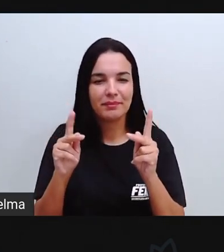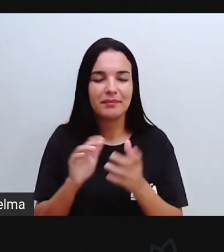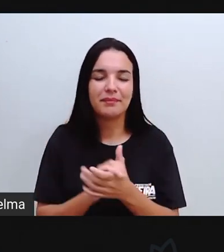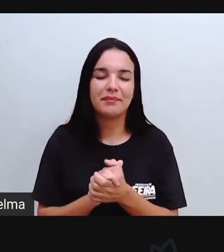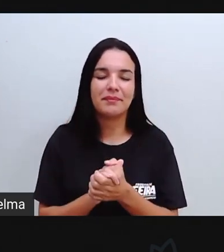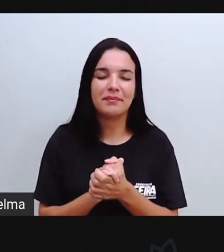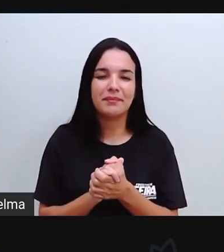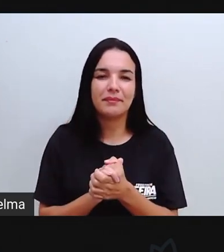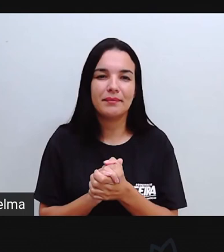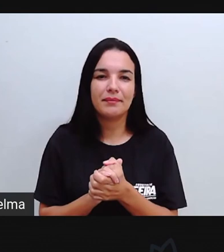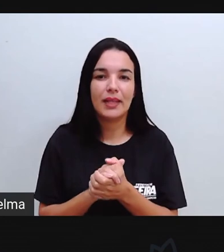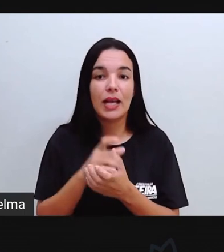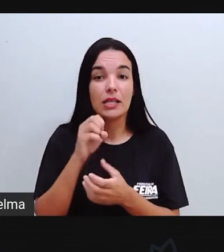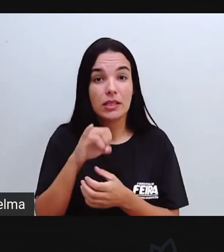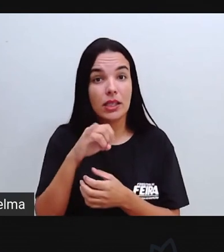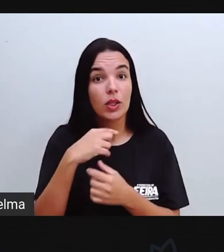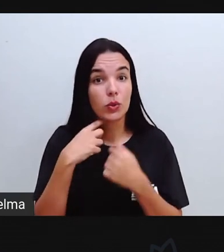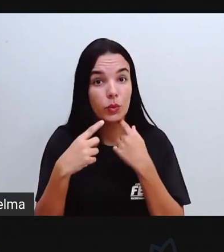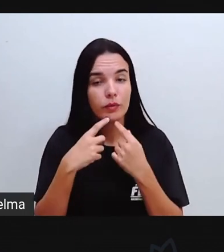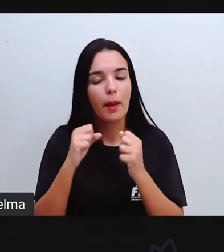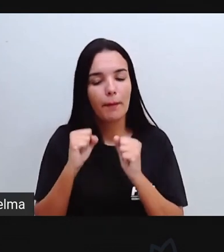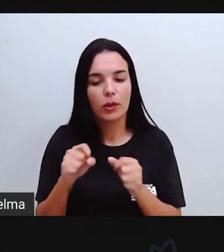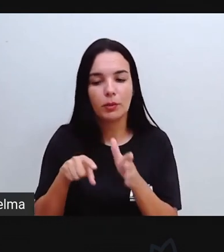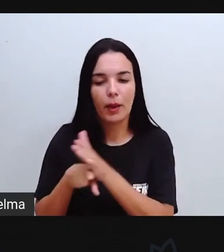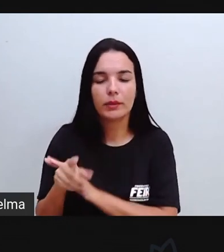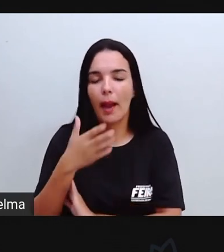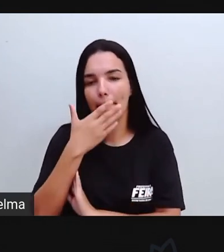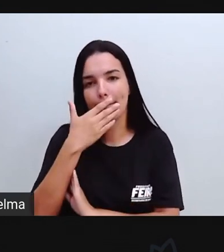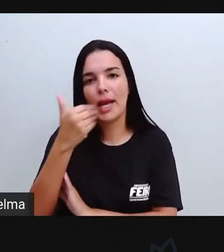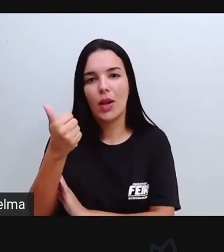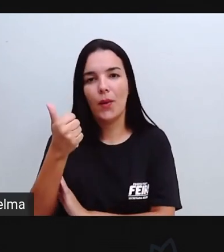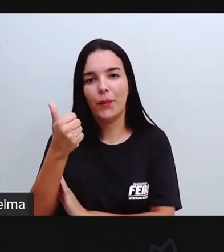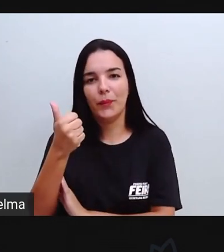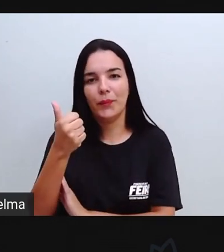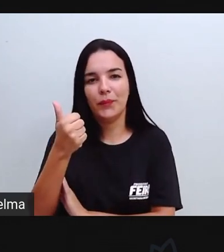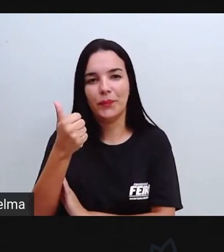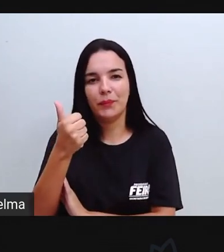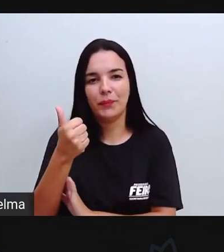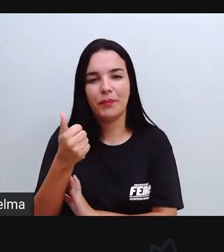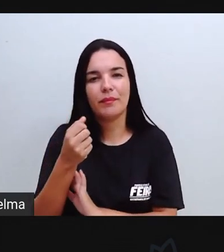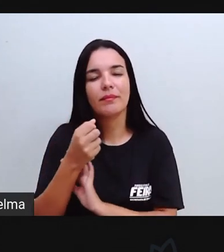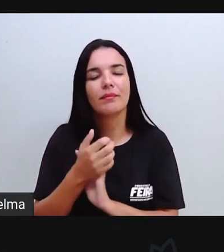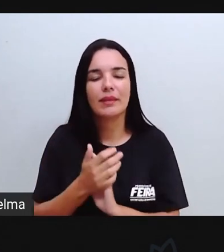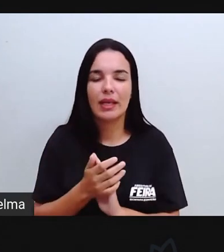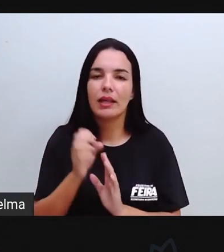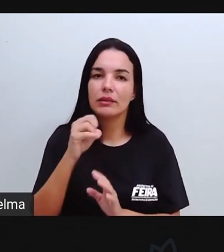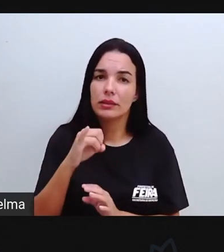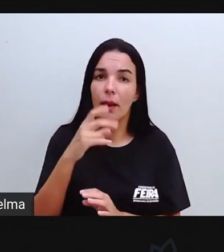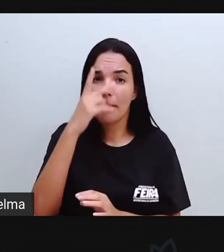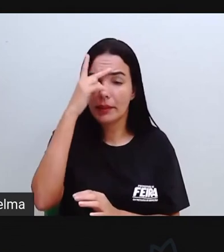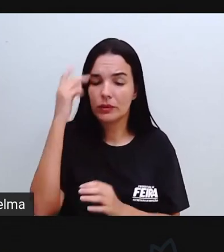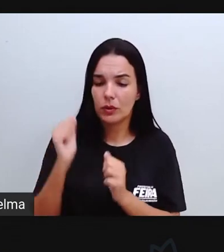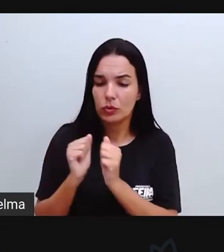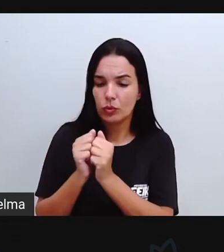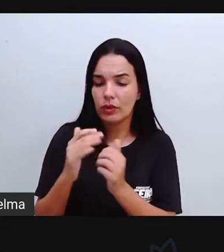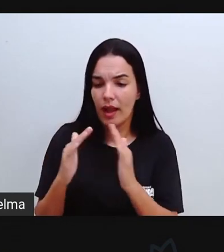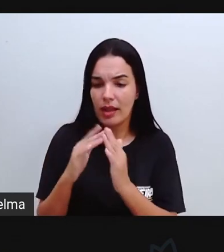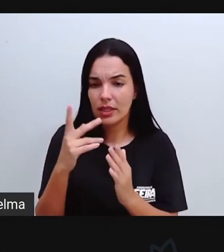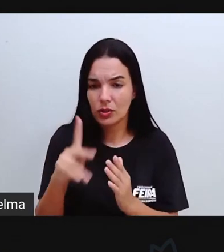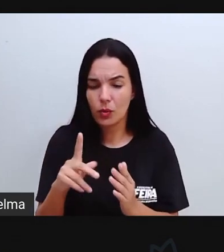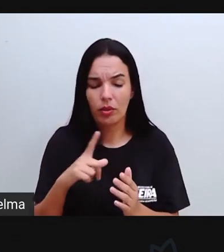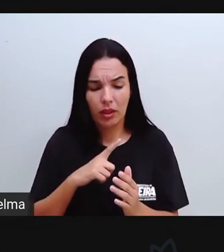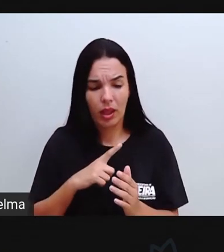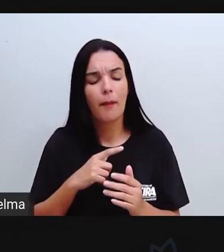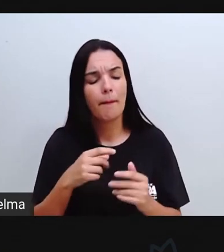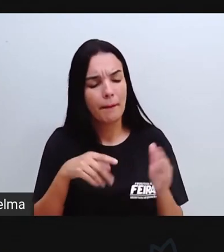essas dúvidas, não guarde essas dúvidas para vocês. Tirem essas dúvidas. Se tiver um adulto em sua casa, tem que tirar dúvida com ele, pode pesquisar na internet,